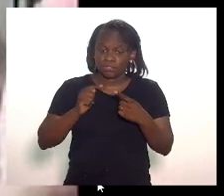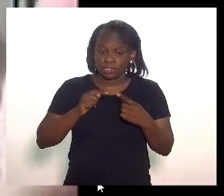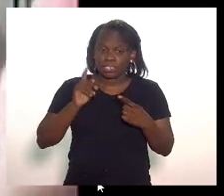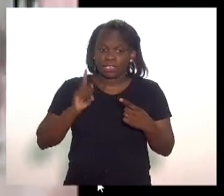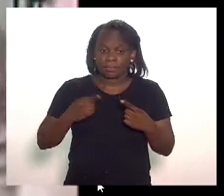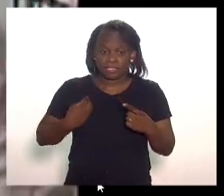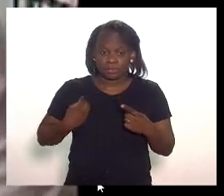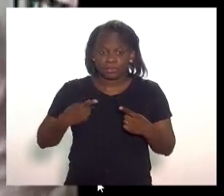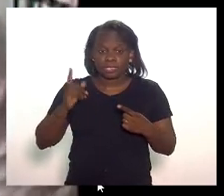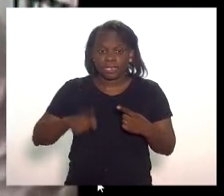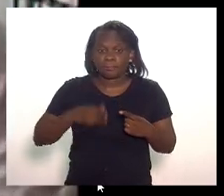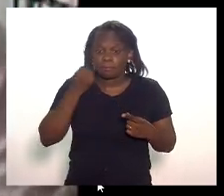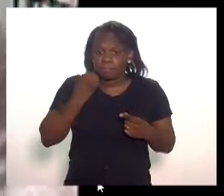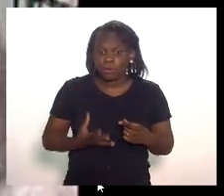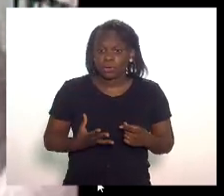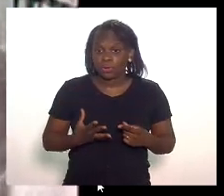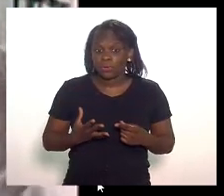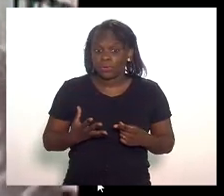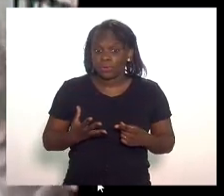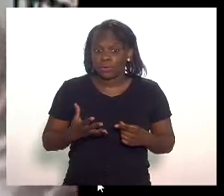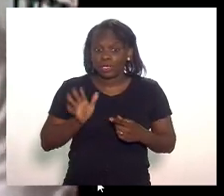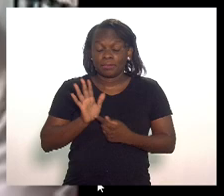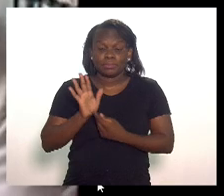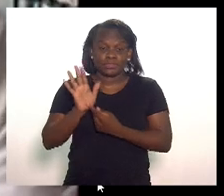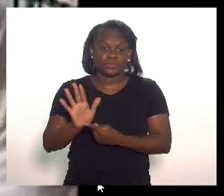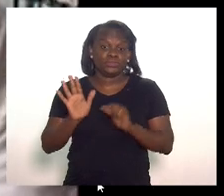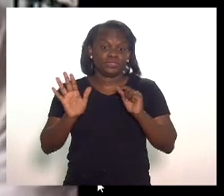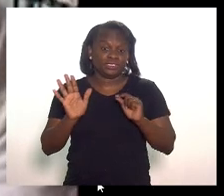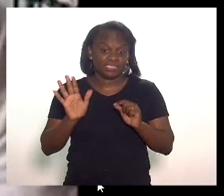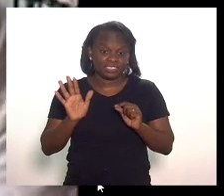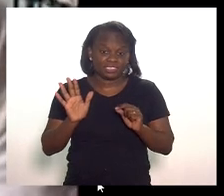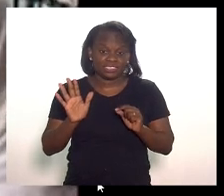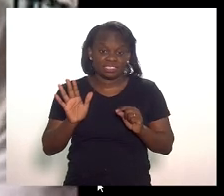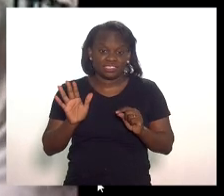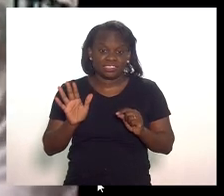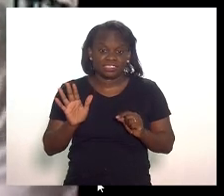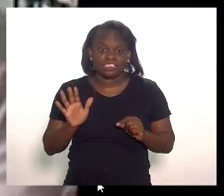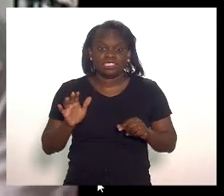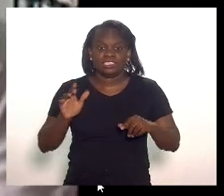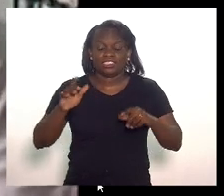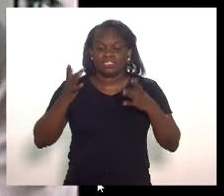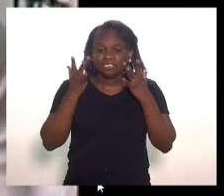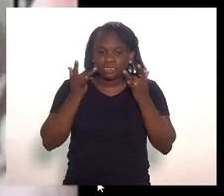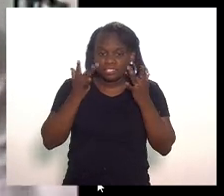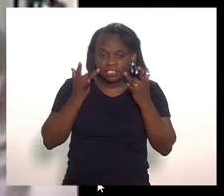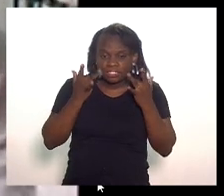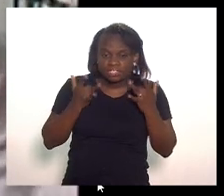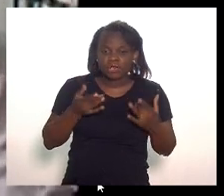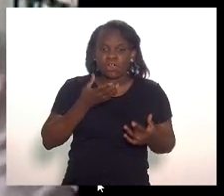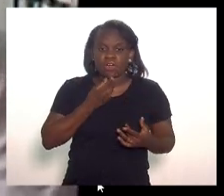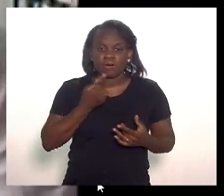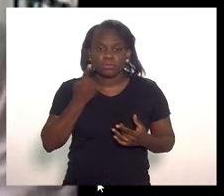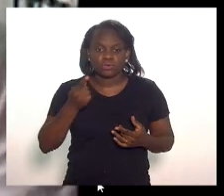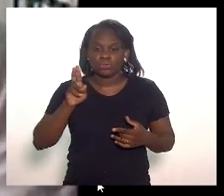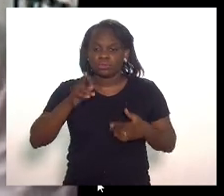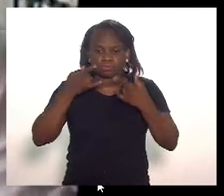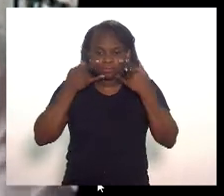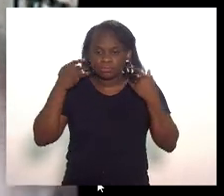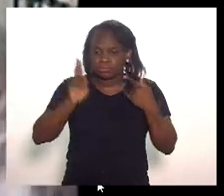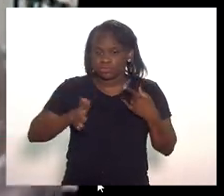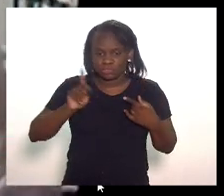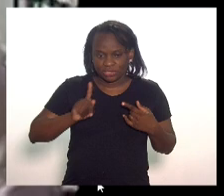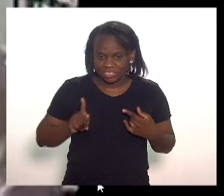que participou foi tão boa que apresentou uma peça publicitária onde um homem não usava máscara